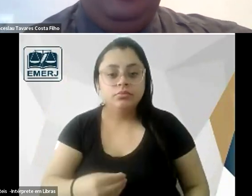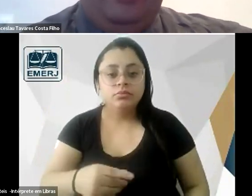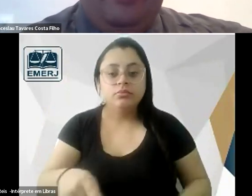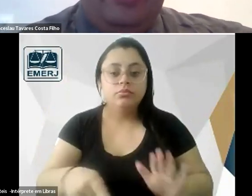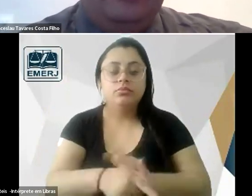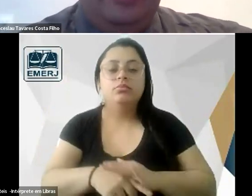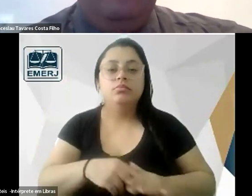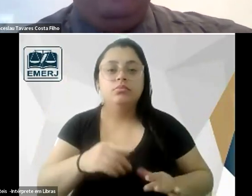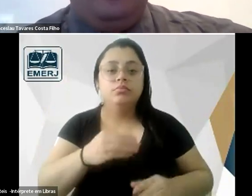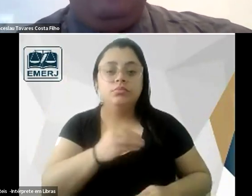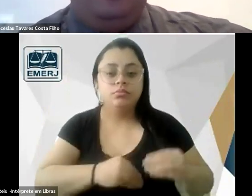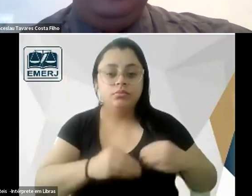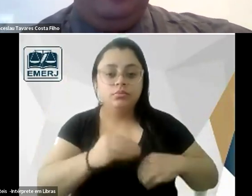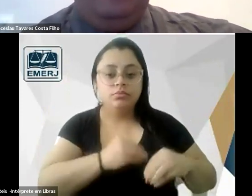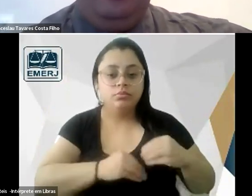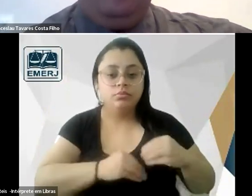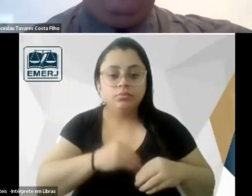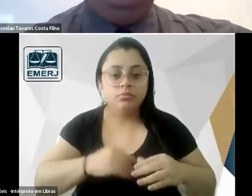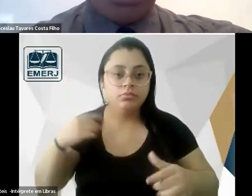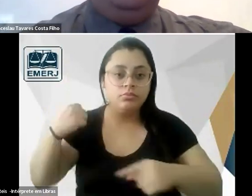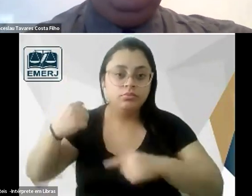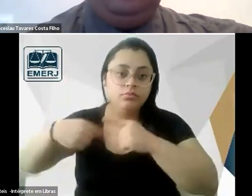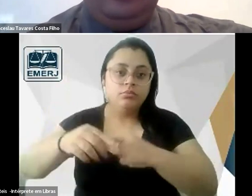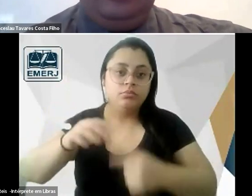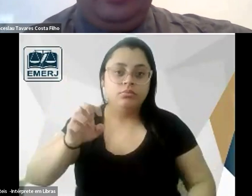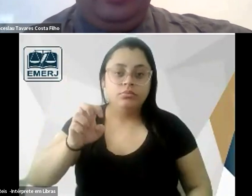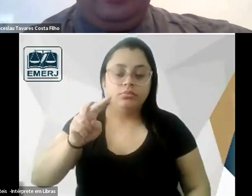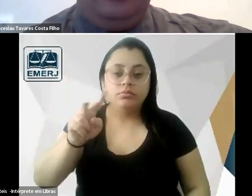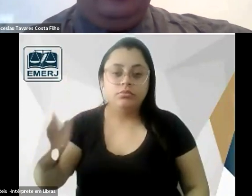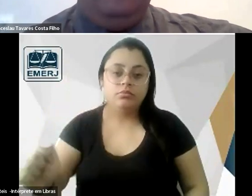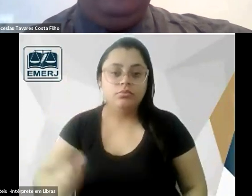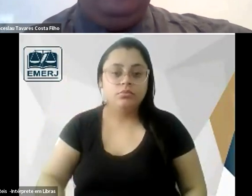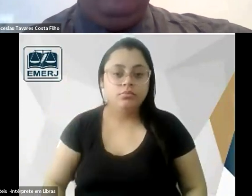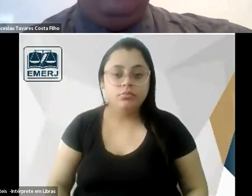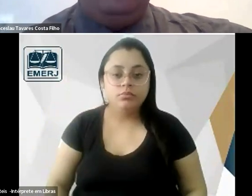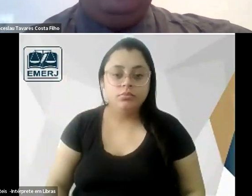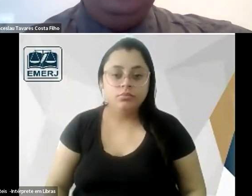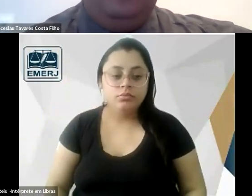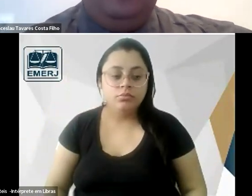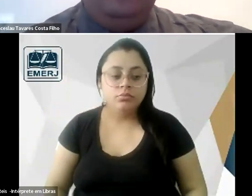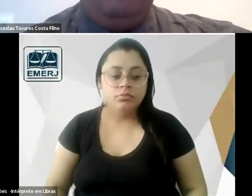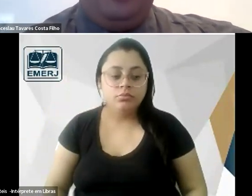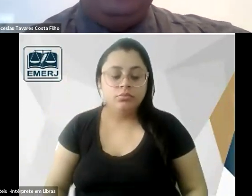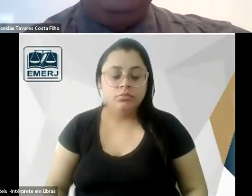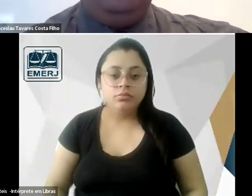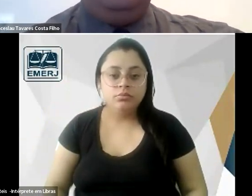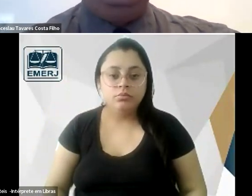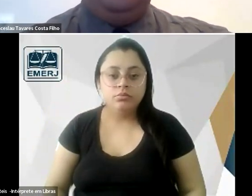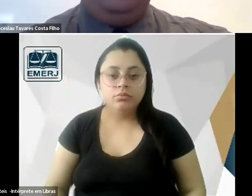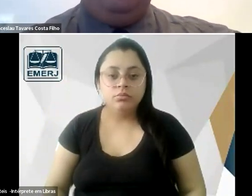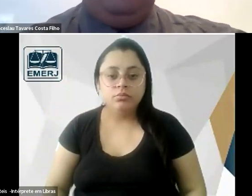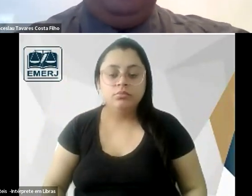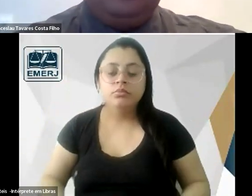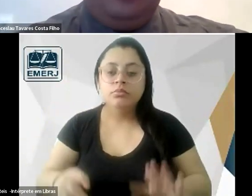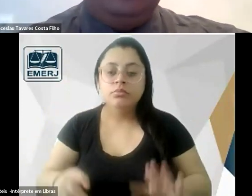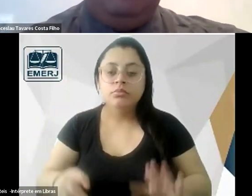daí porque as mulheres estariam condenadas a o claustro doméstico as